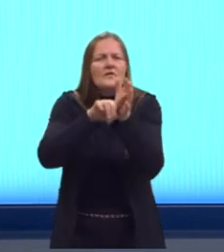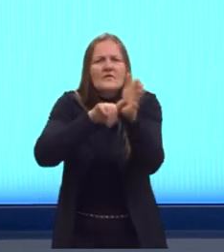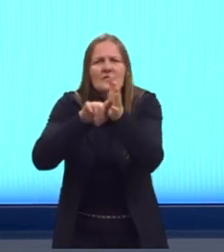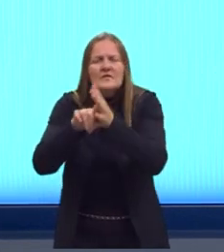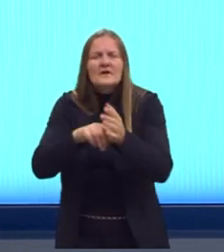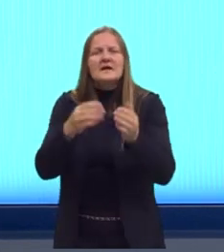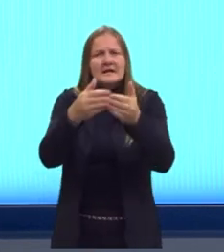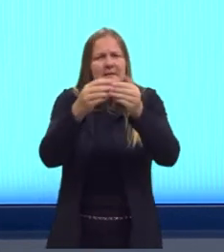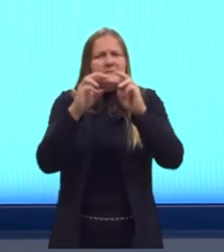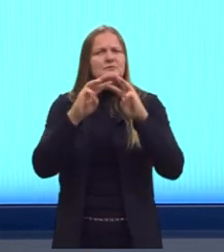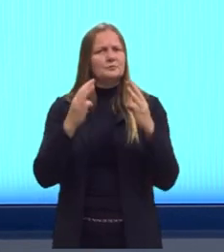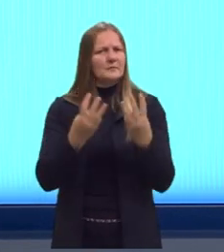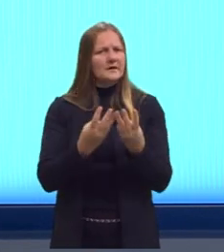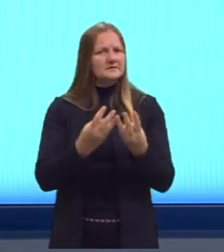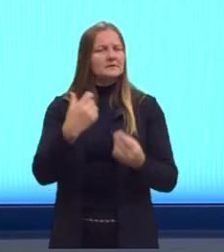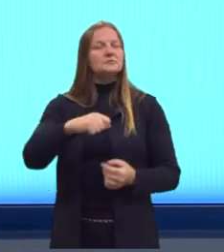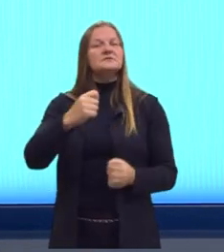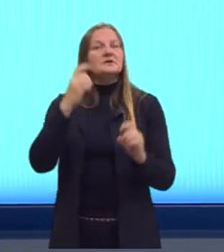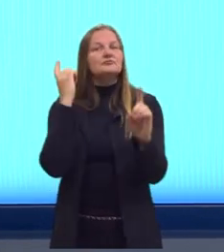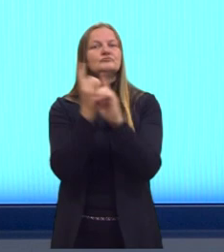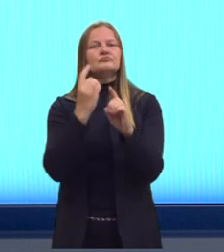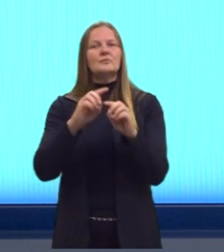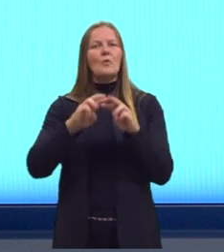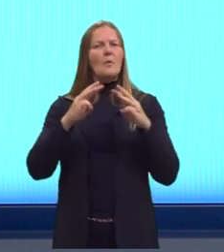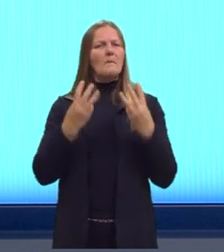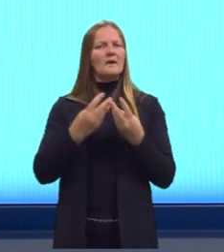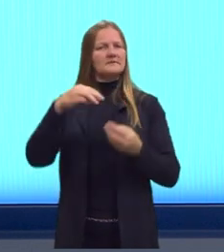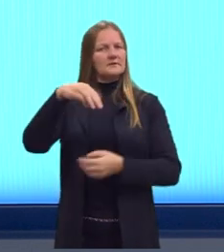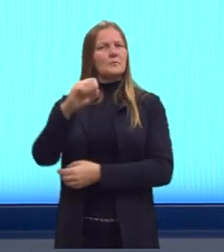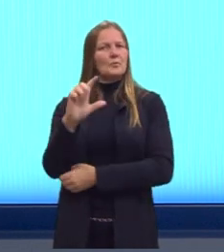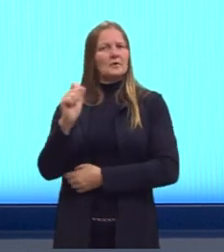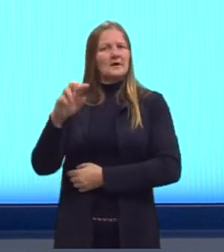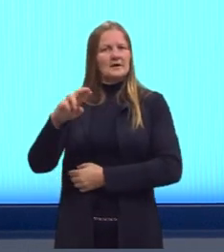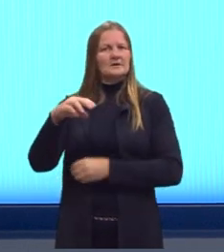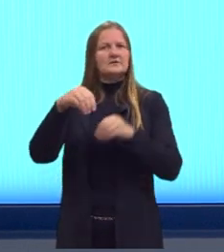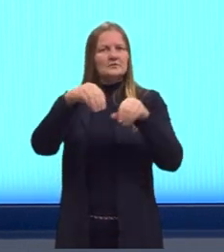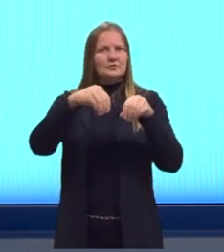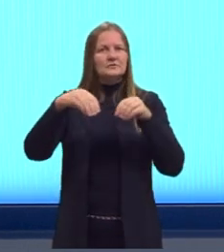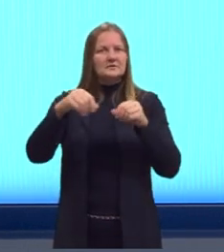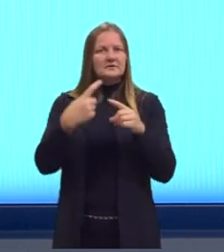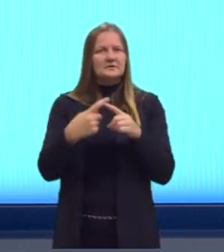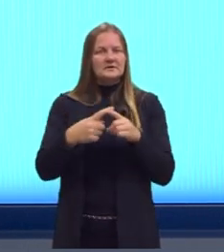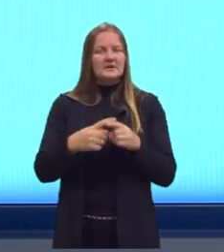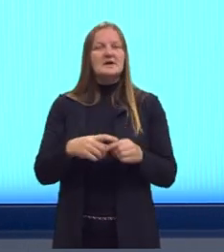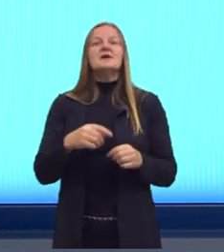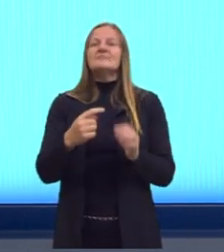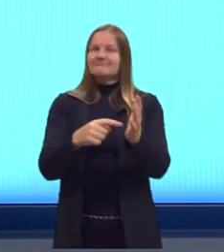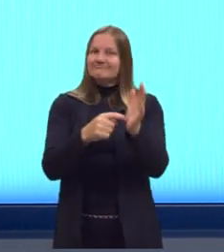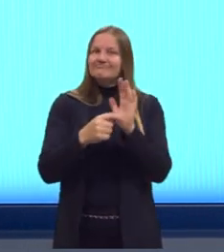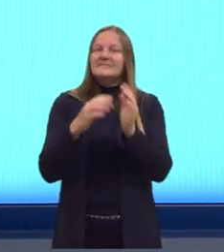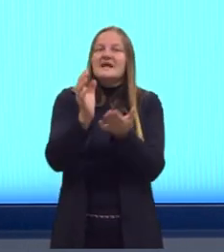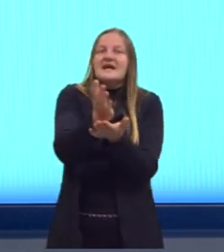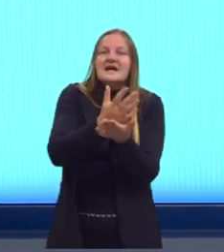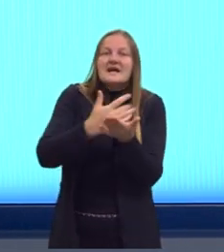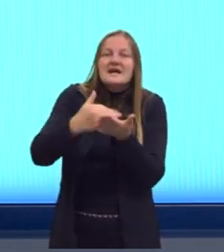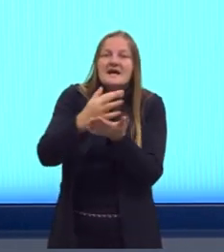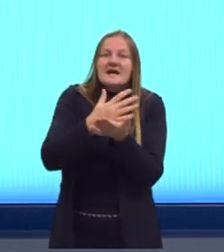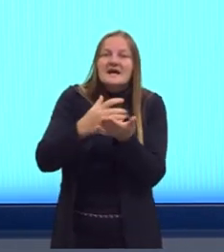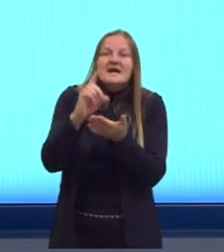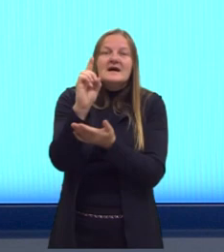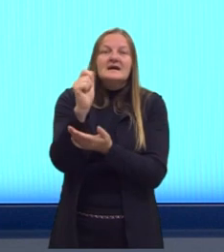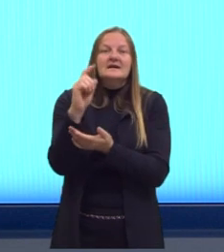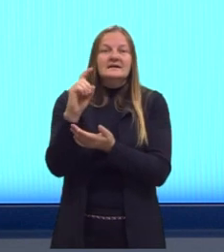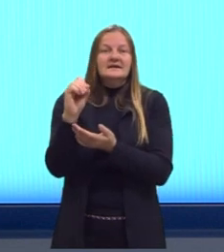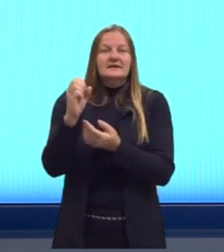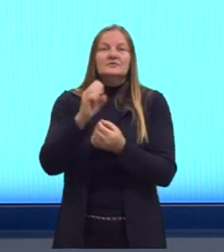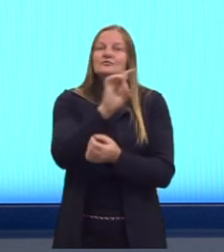pedindo massa, eu preciso descobrir a massa molar dessas substâncias. Como? É fornecido os dados das massas de